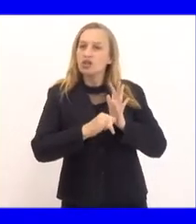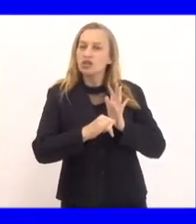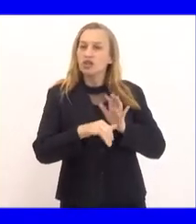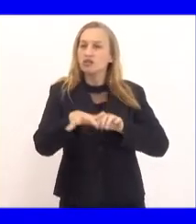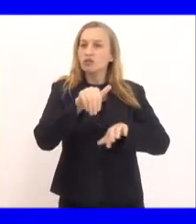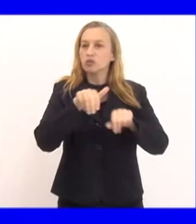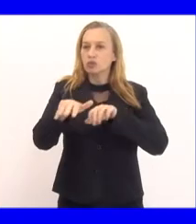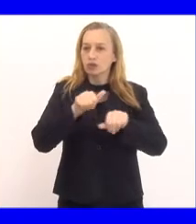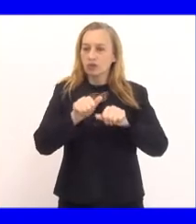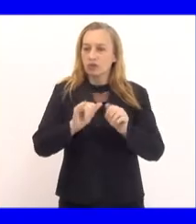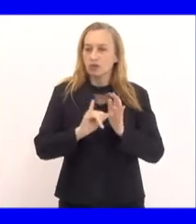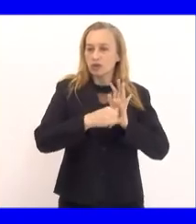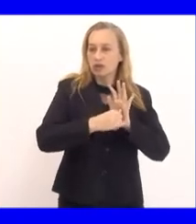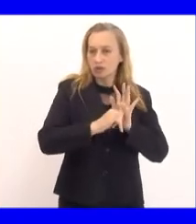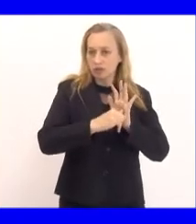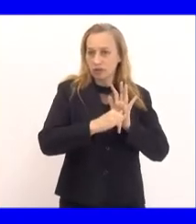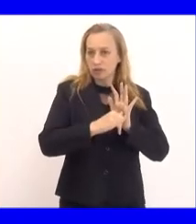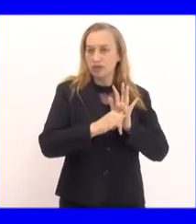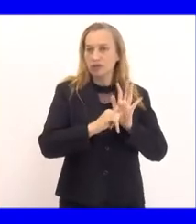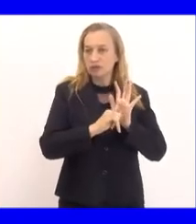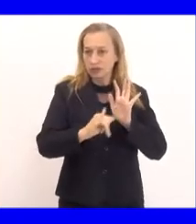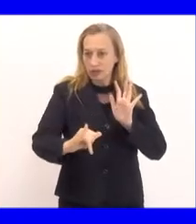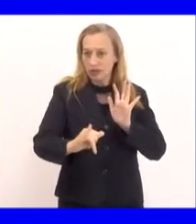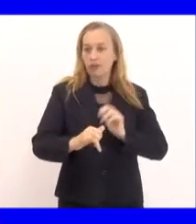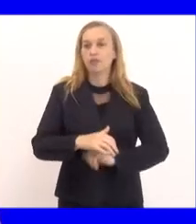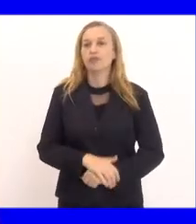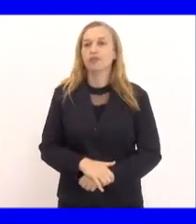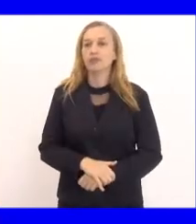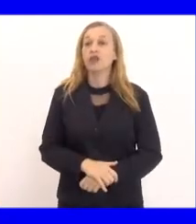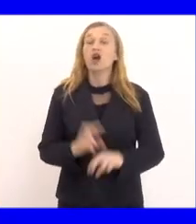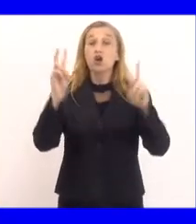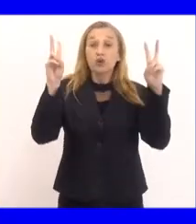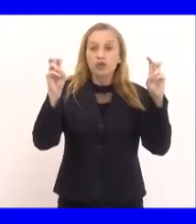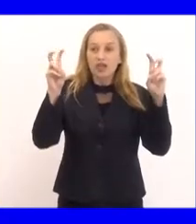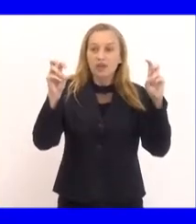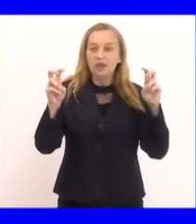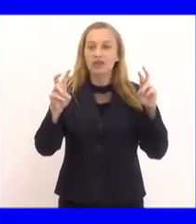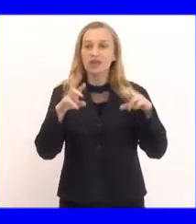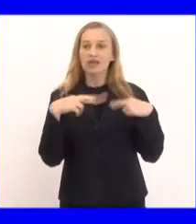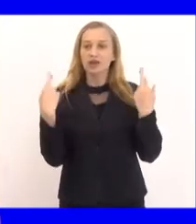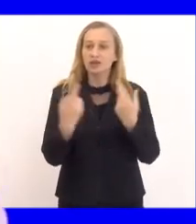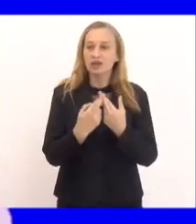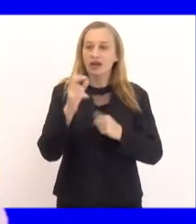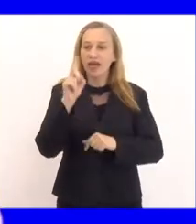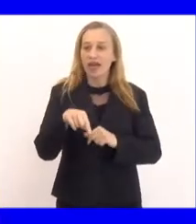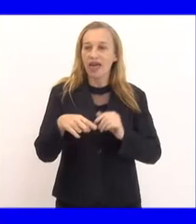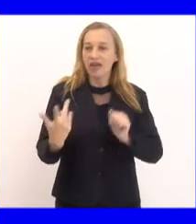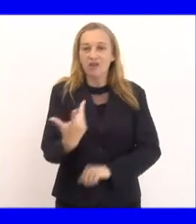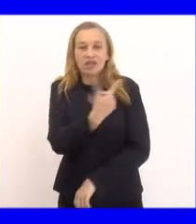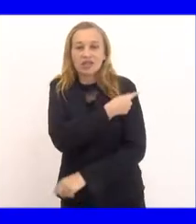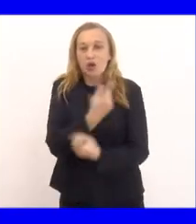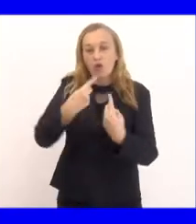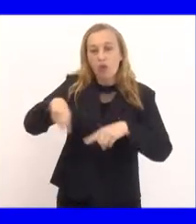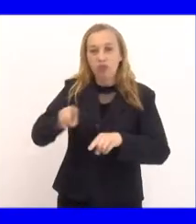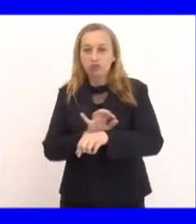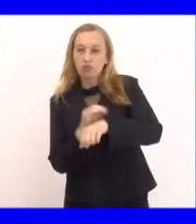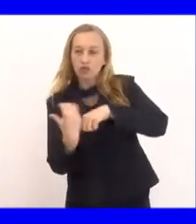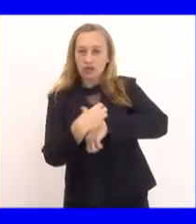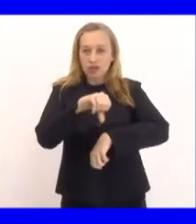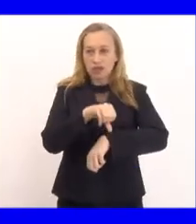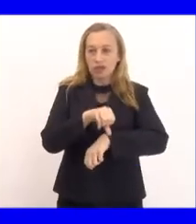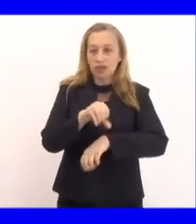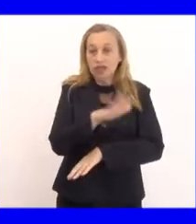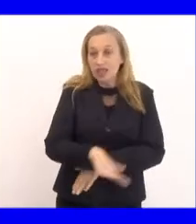tal de convocação publicado no Diário Oficial e o tema desta audiência é a vacinação contra a Covid-19